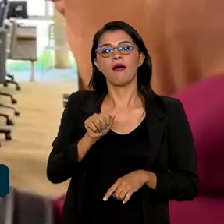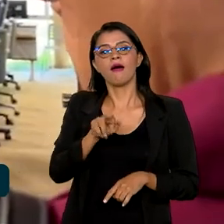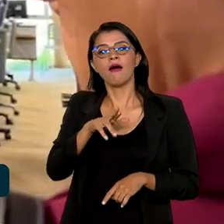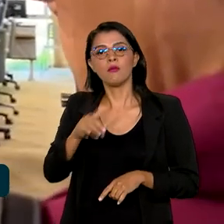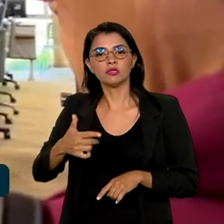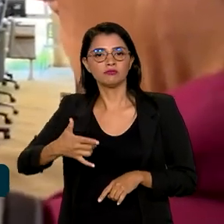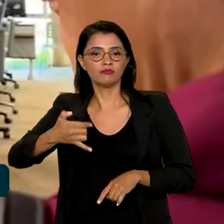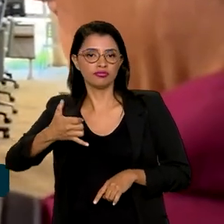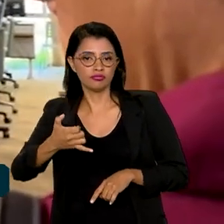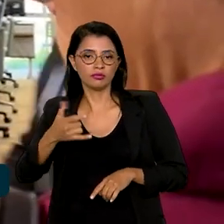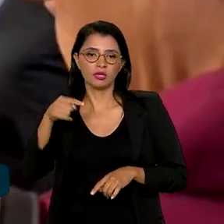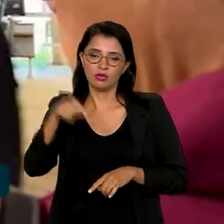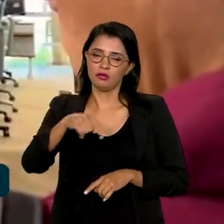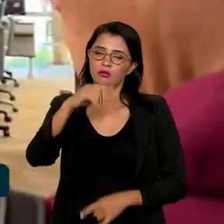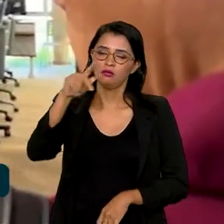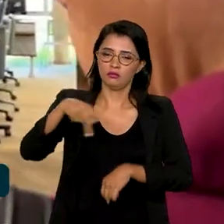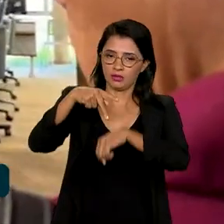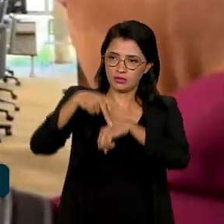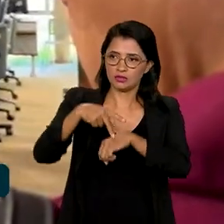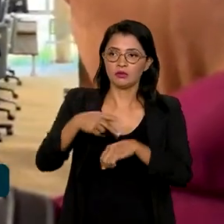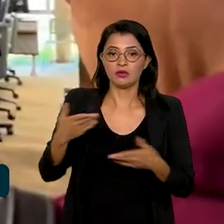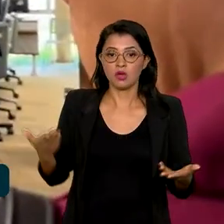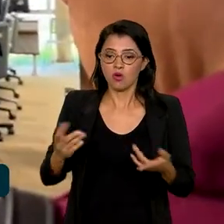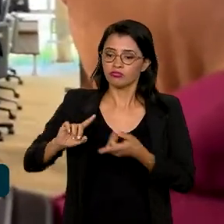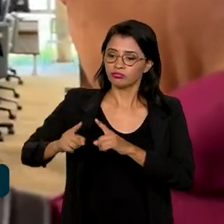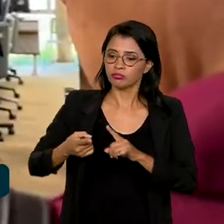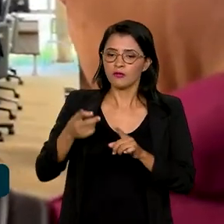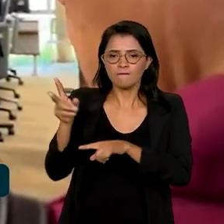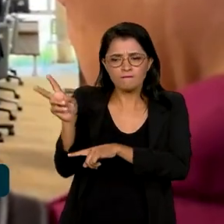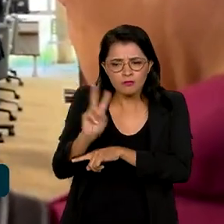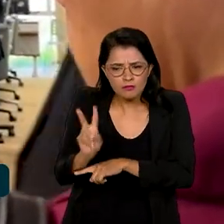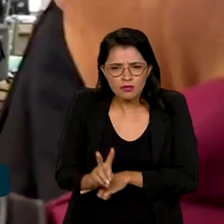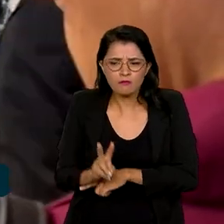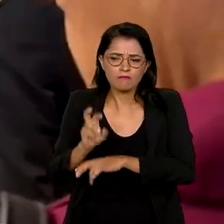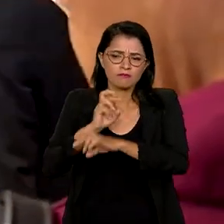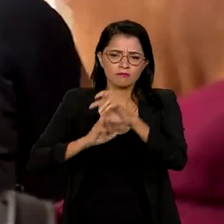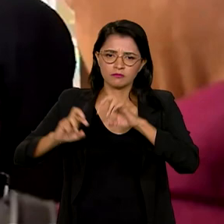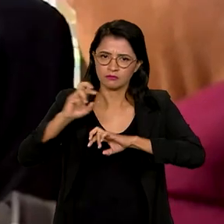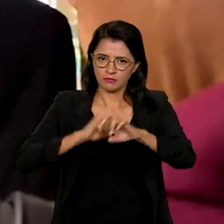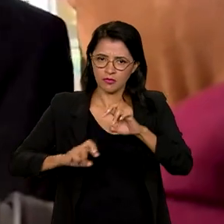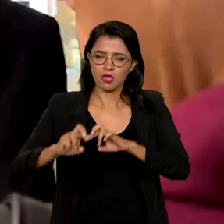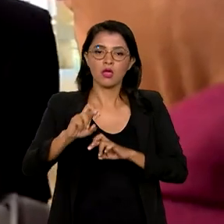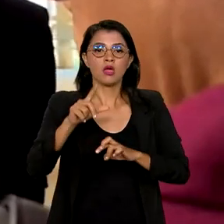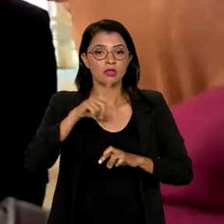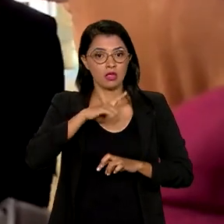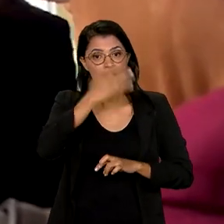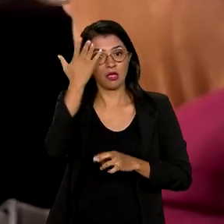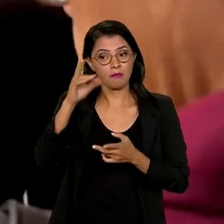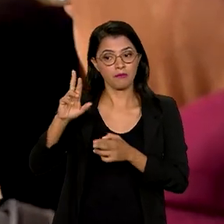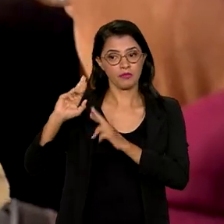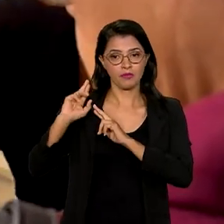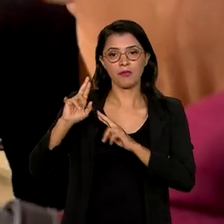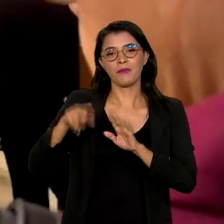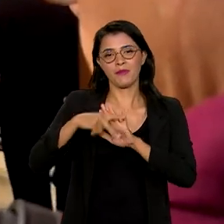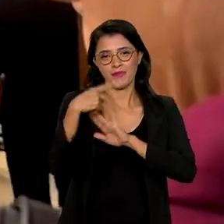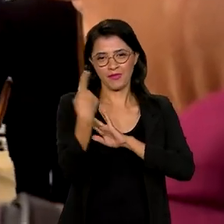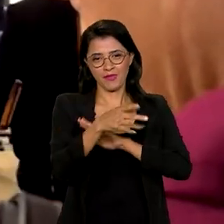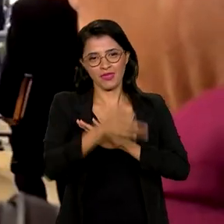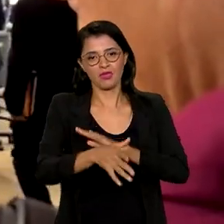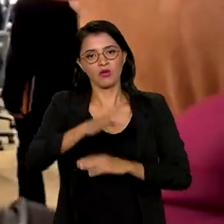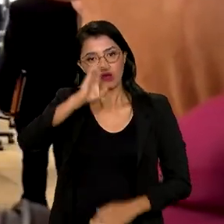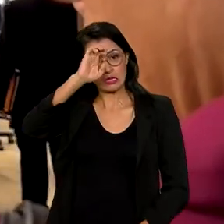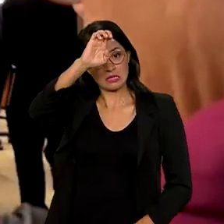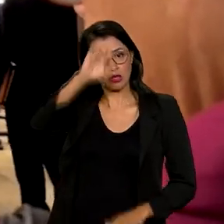E agora estamos tratando da implementação da fiscalização. Havia competências que anteriormente pertenciam ao